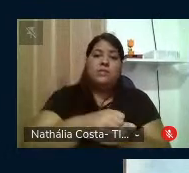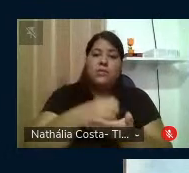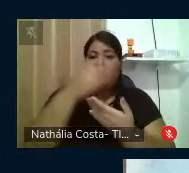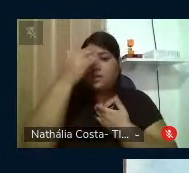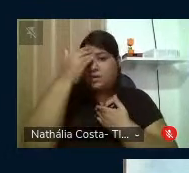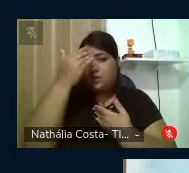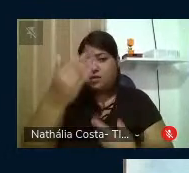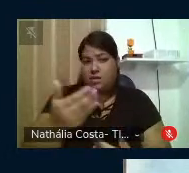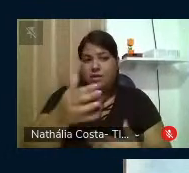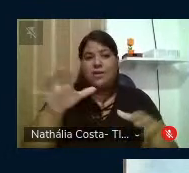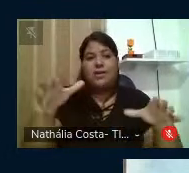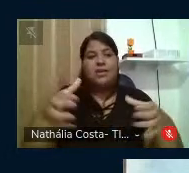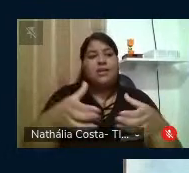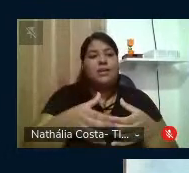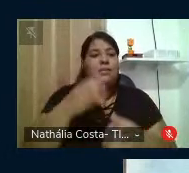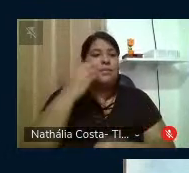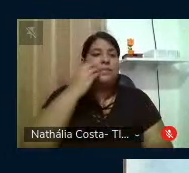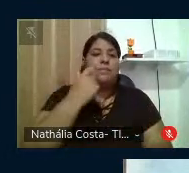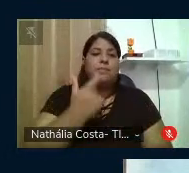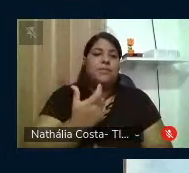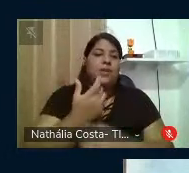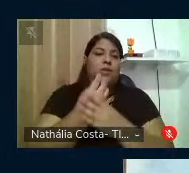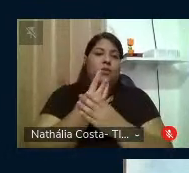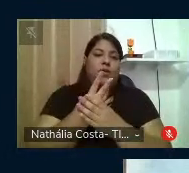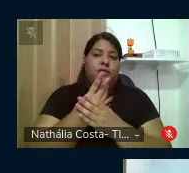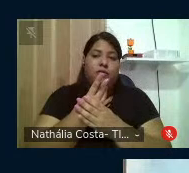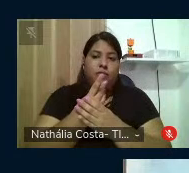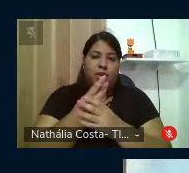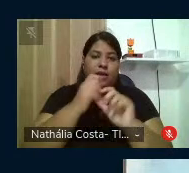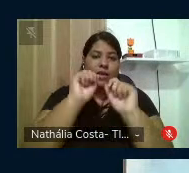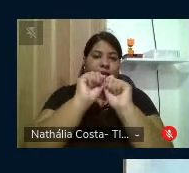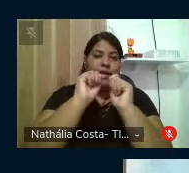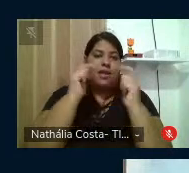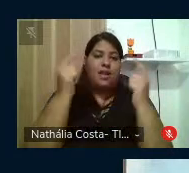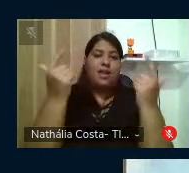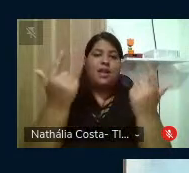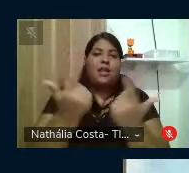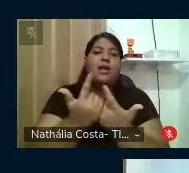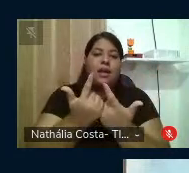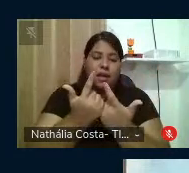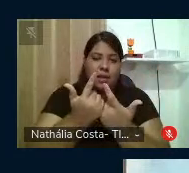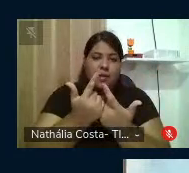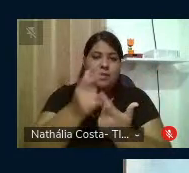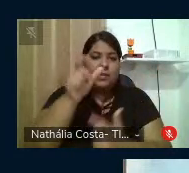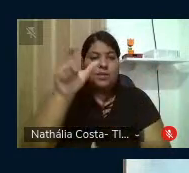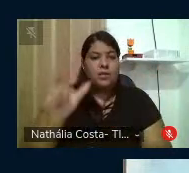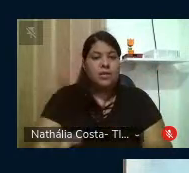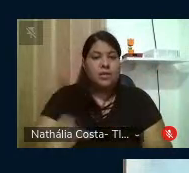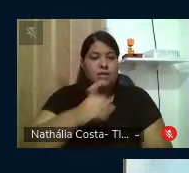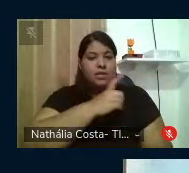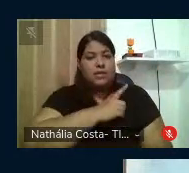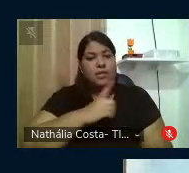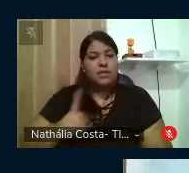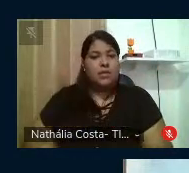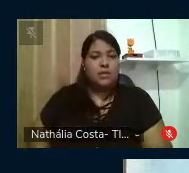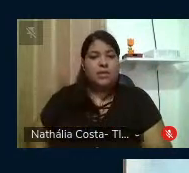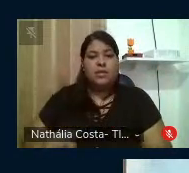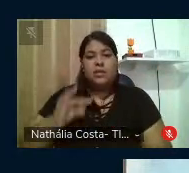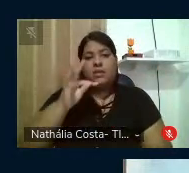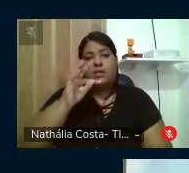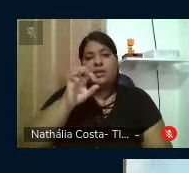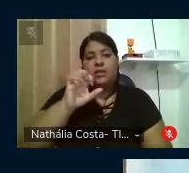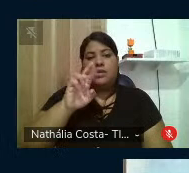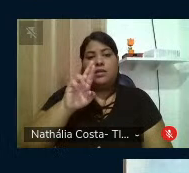da Cátedra Paulo Freire da UFPE, a Assembleia Legislativa de Pernambuco, na pessoa da deputada Tereza Leitão,